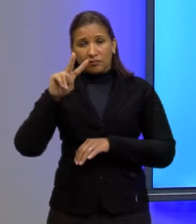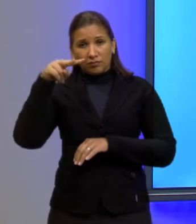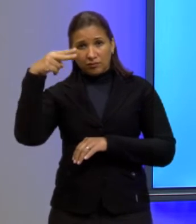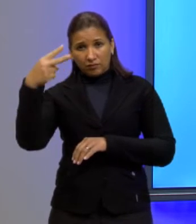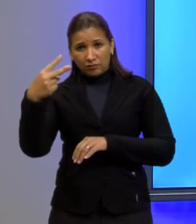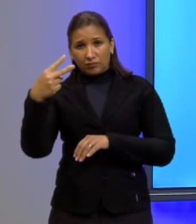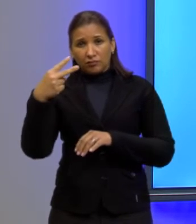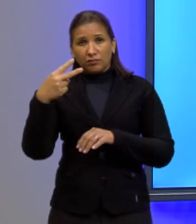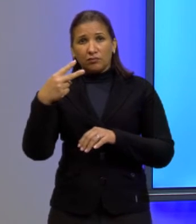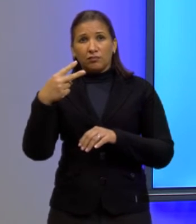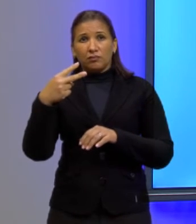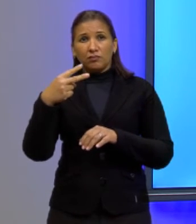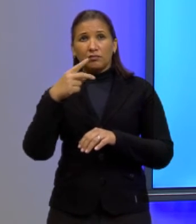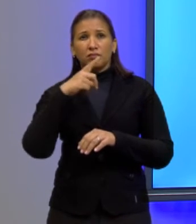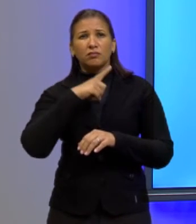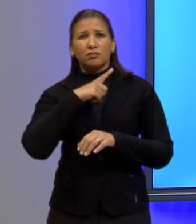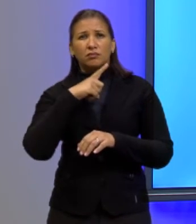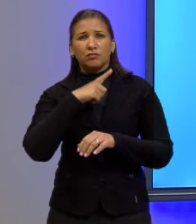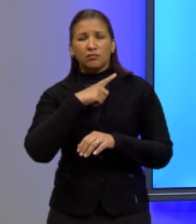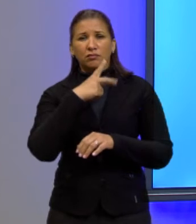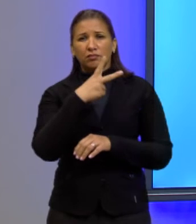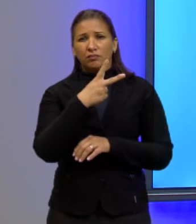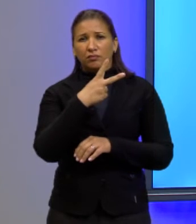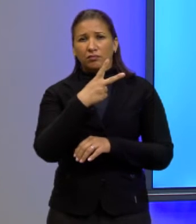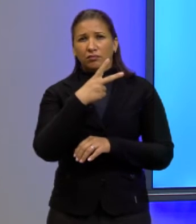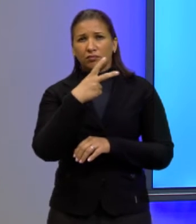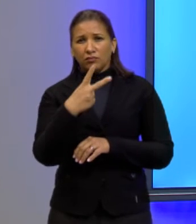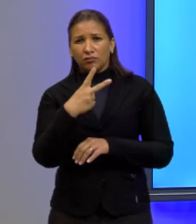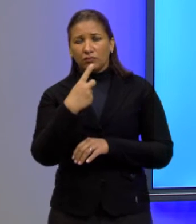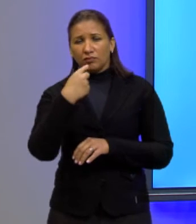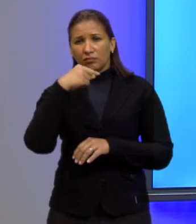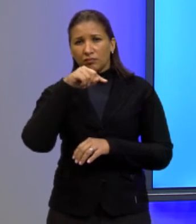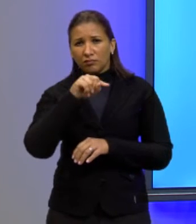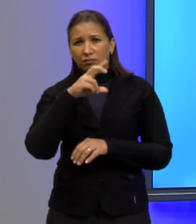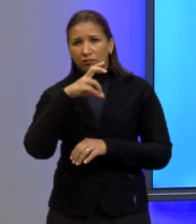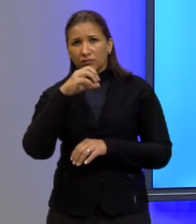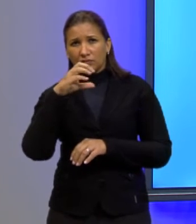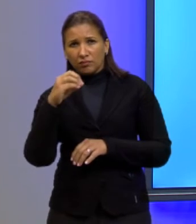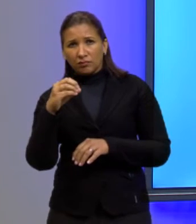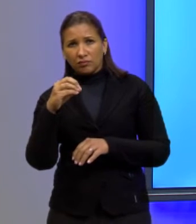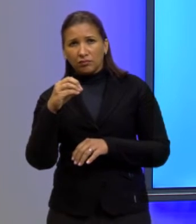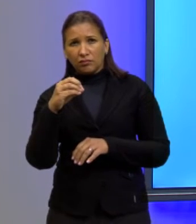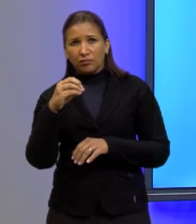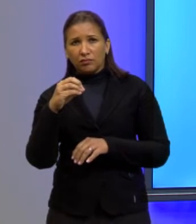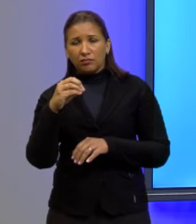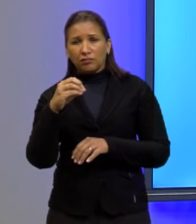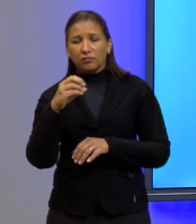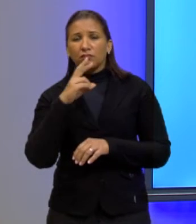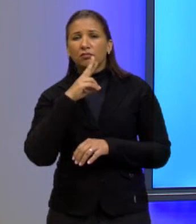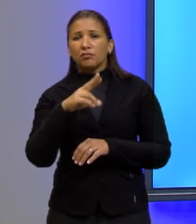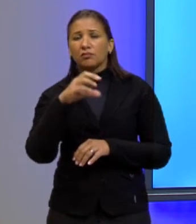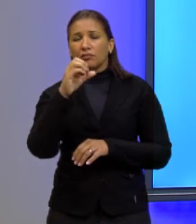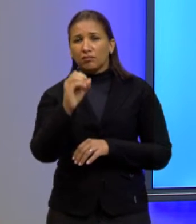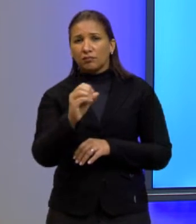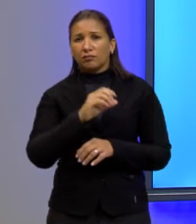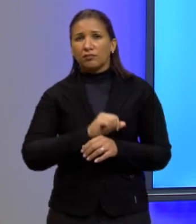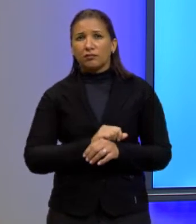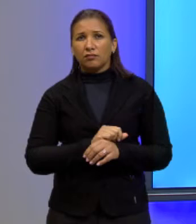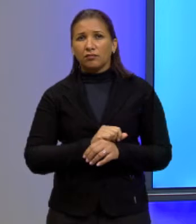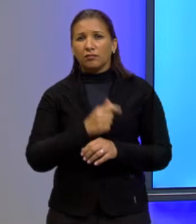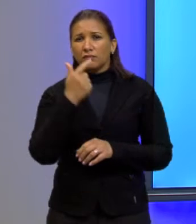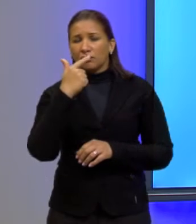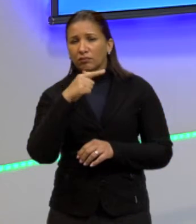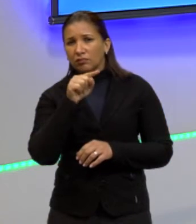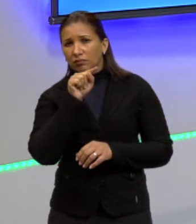e eu obtenho então 22.500 vezes A mais 150B igual a 0 e o outro